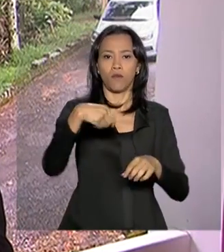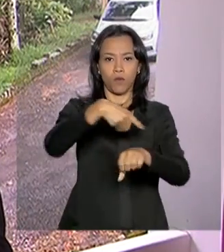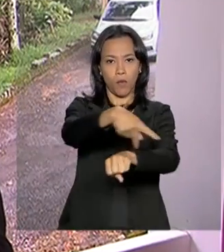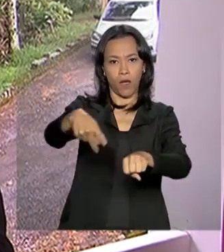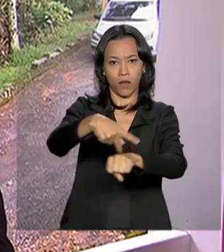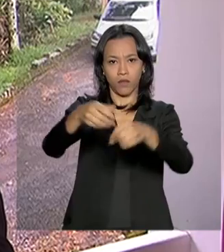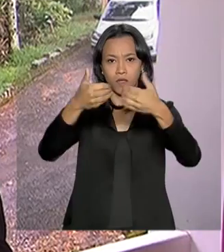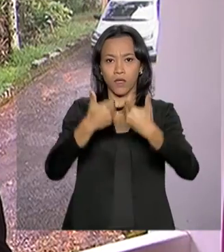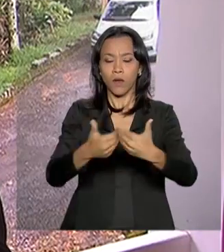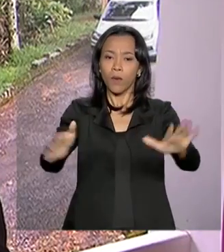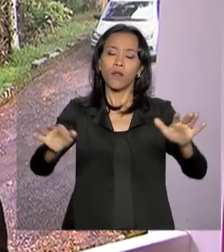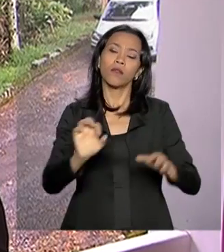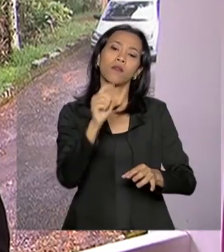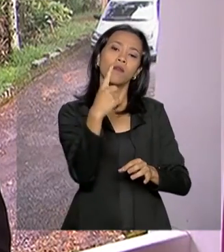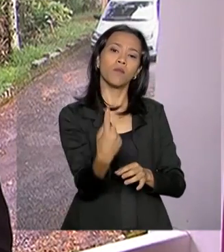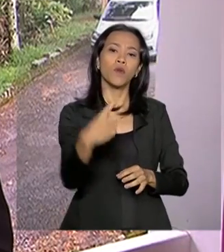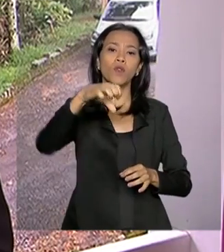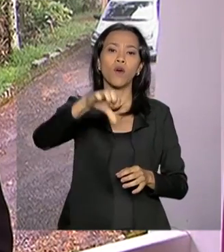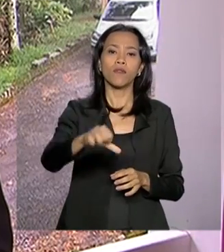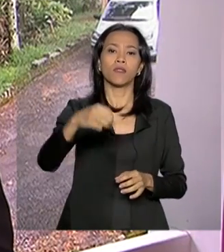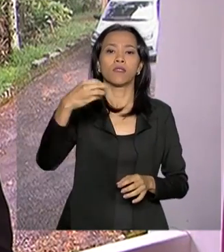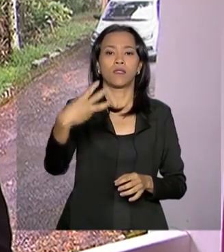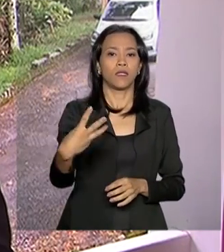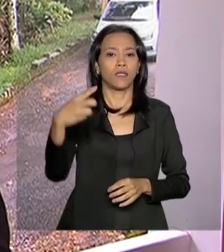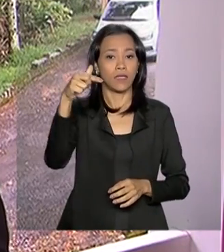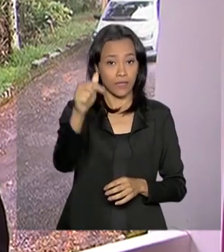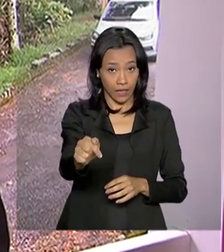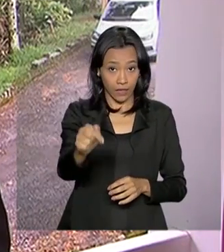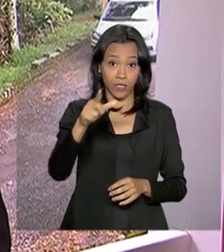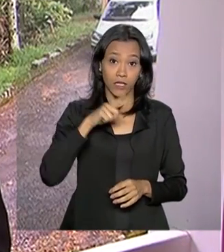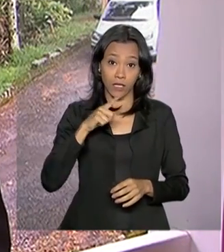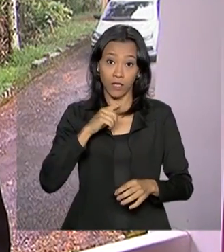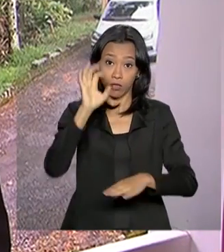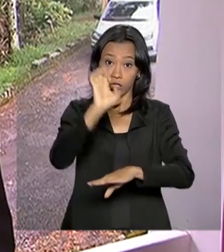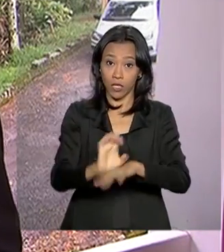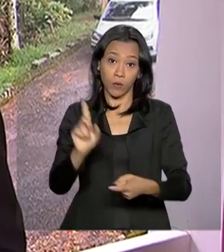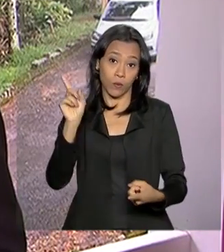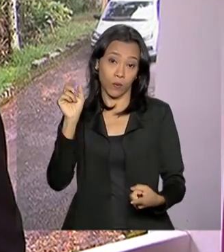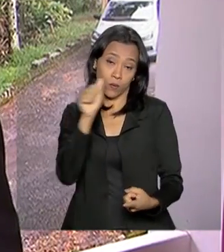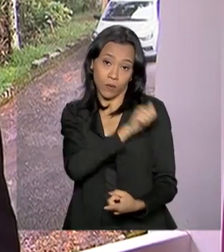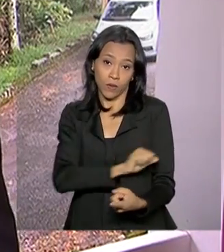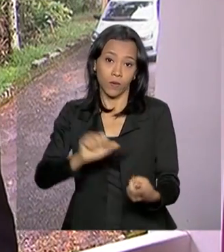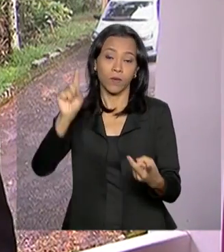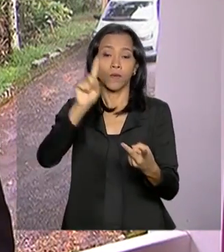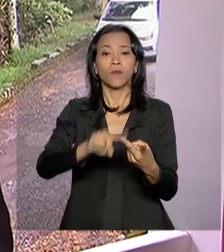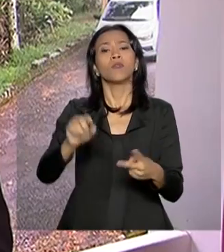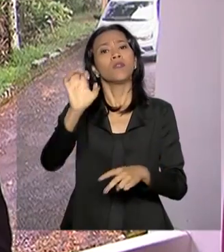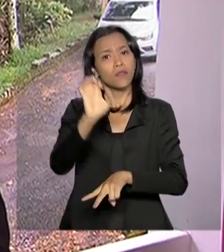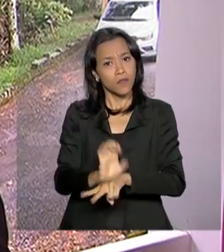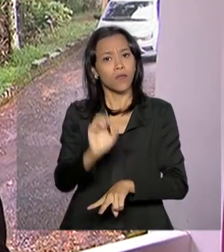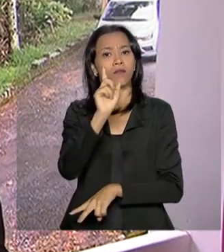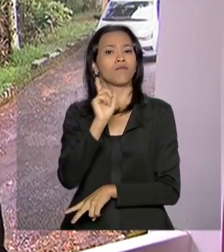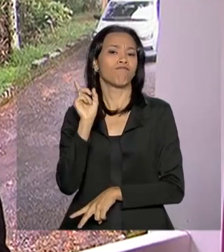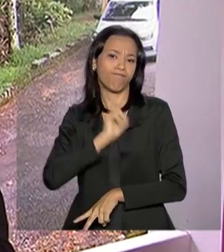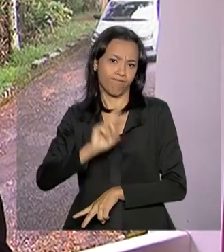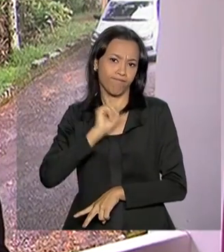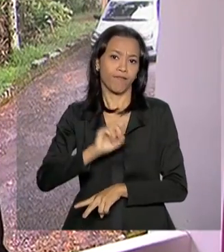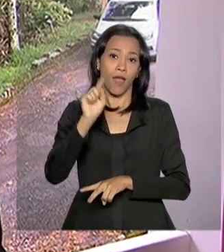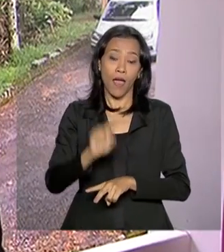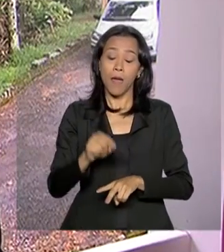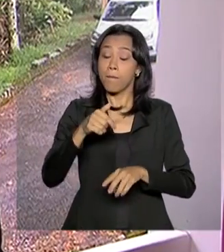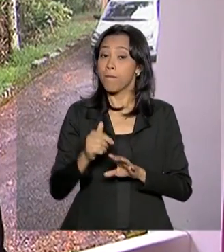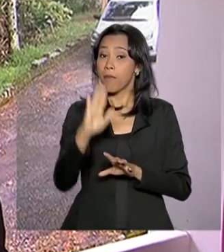Ele foi inaugurado em 1937 e abrange os estados do Rio de Janeiro e também de Minas Gerais. É um dos parques